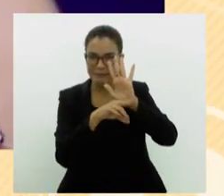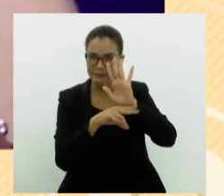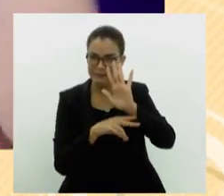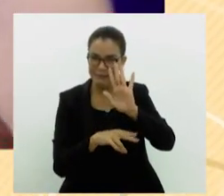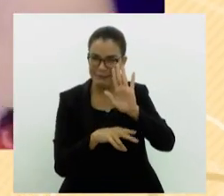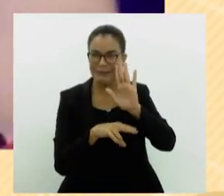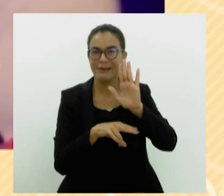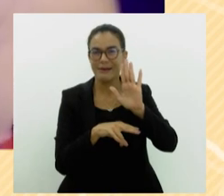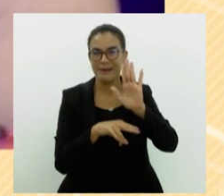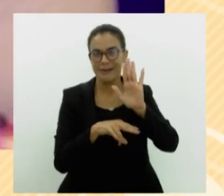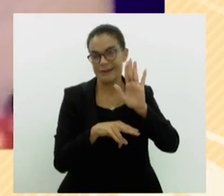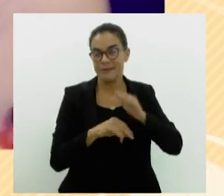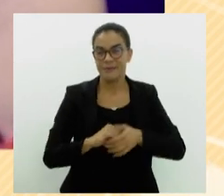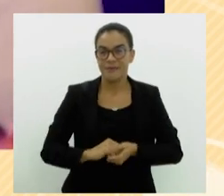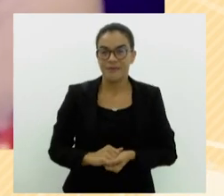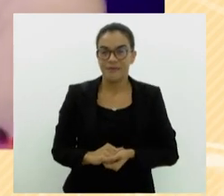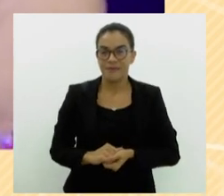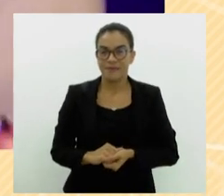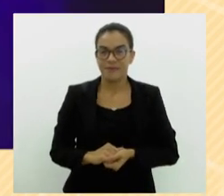e muito mais.